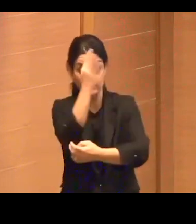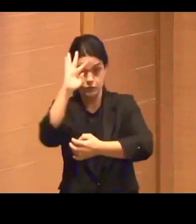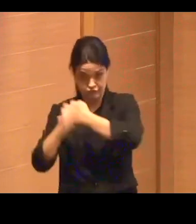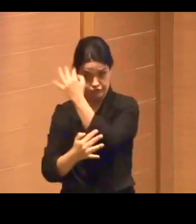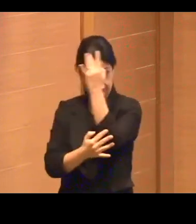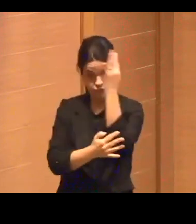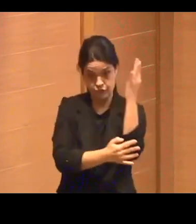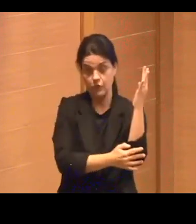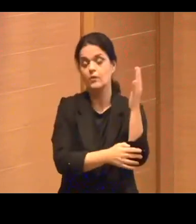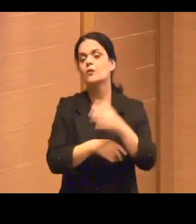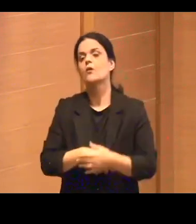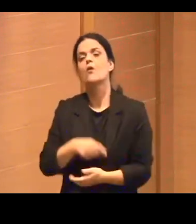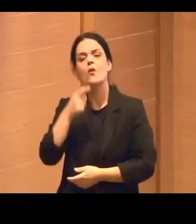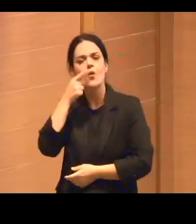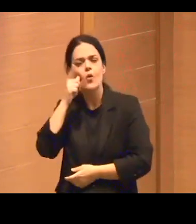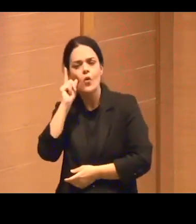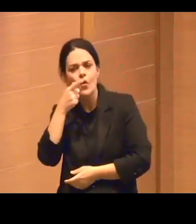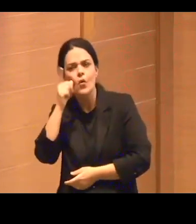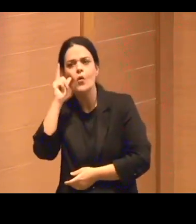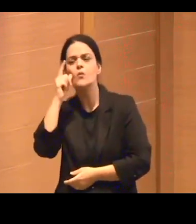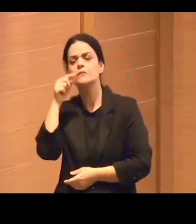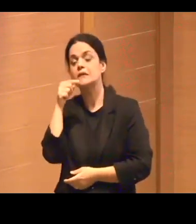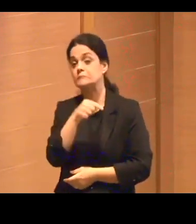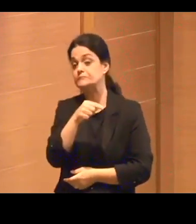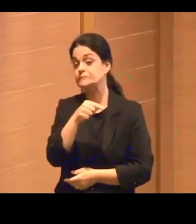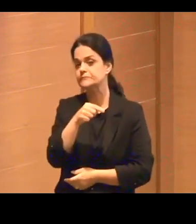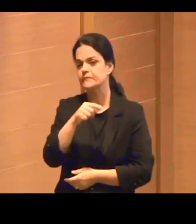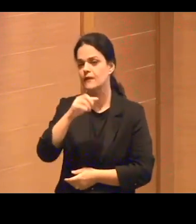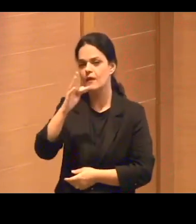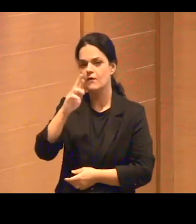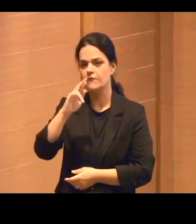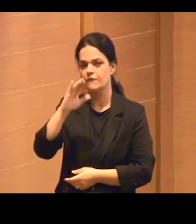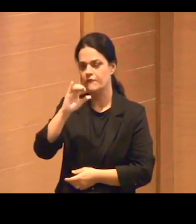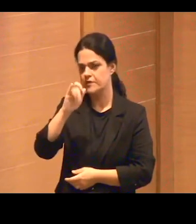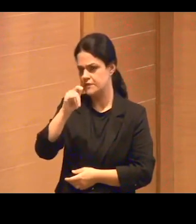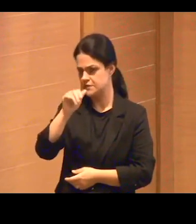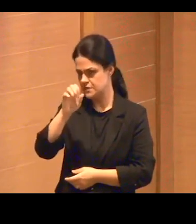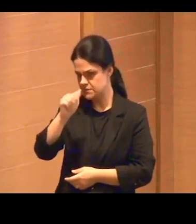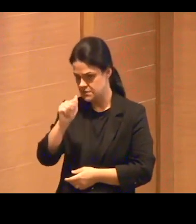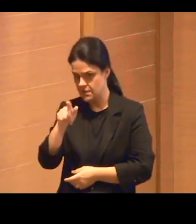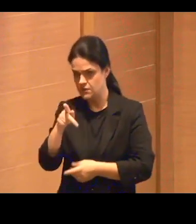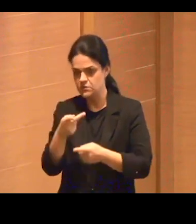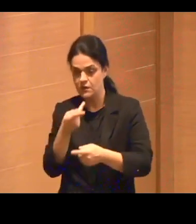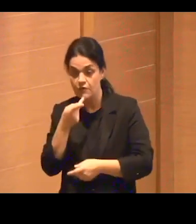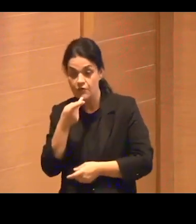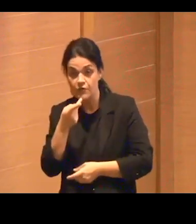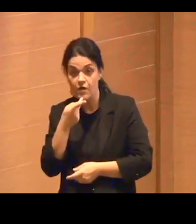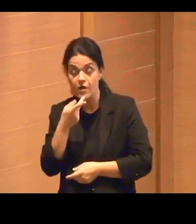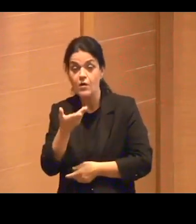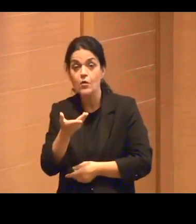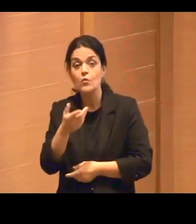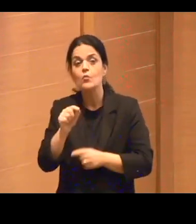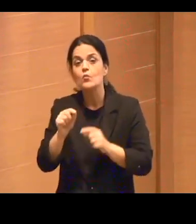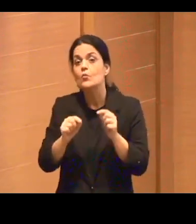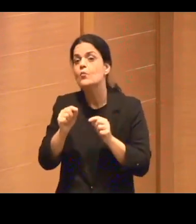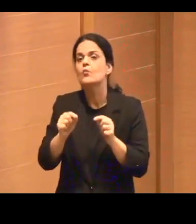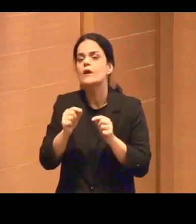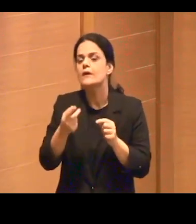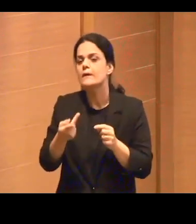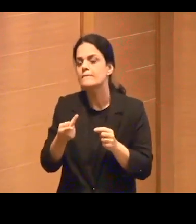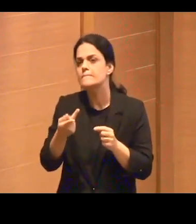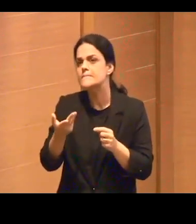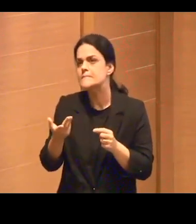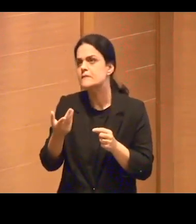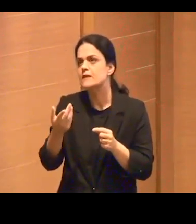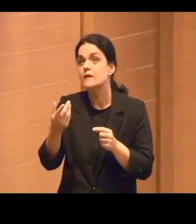Francesca Abria começa a tratar, e eu acho que talvez, não sei se Mariano fala um pouco sobre isso também, mas a